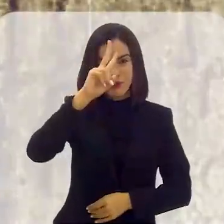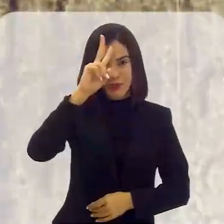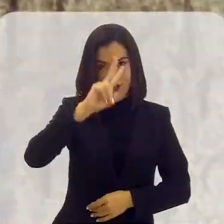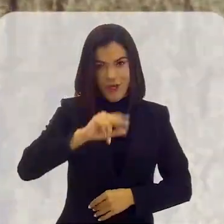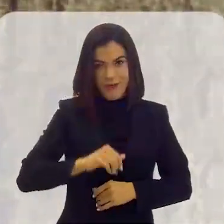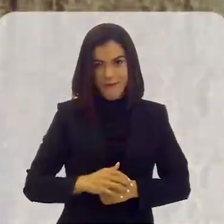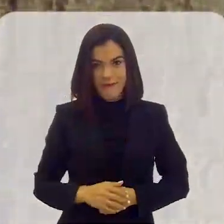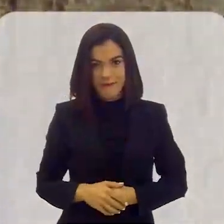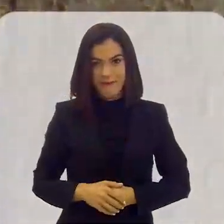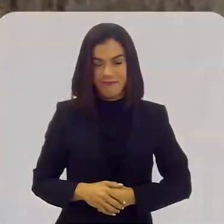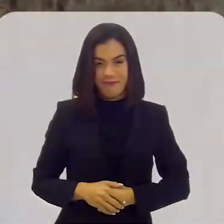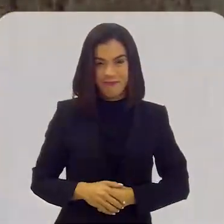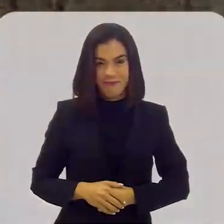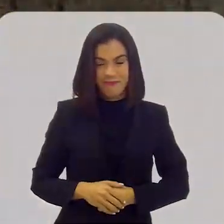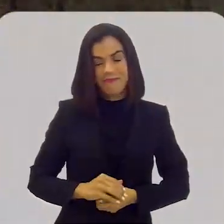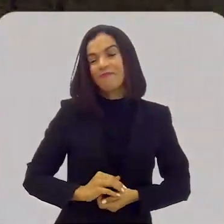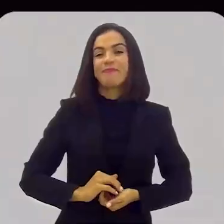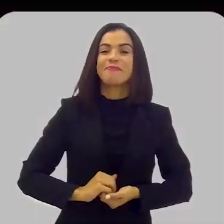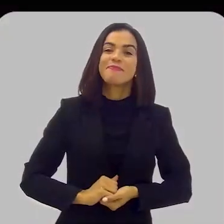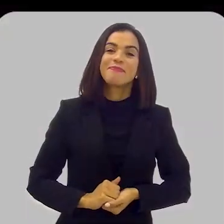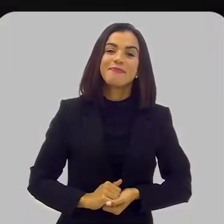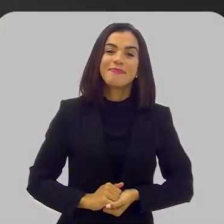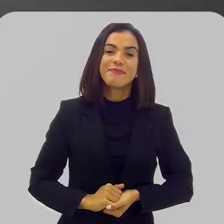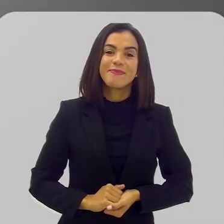história do Inconfidente Mineiro.